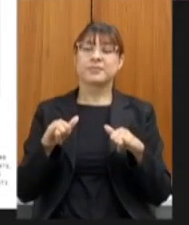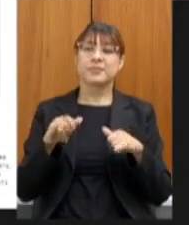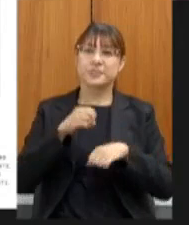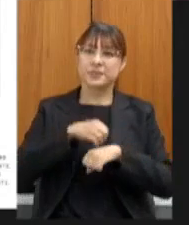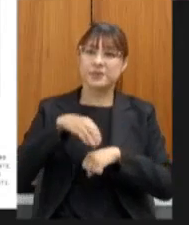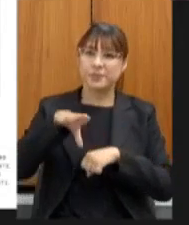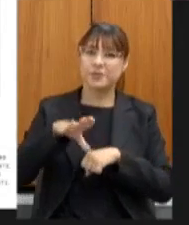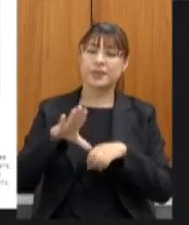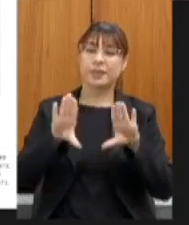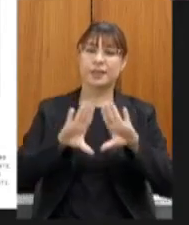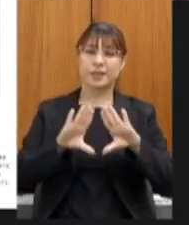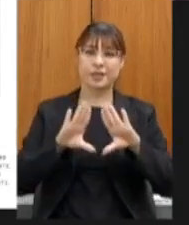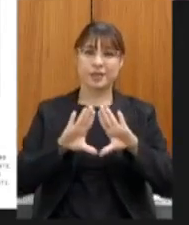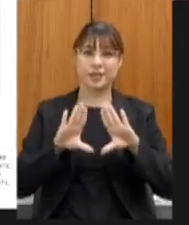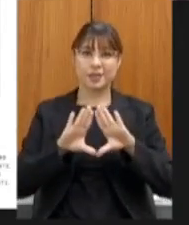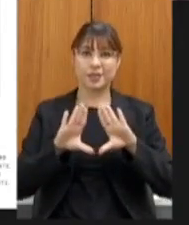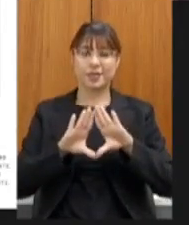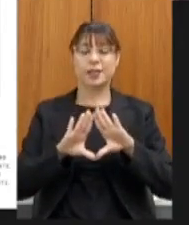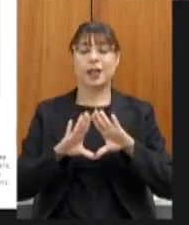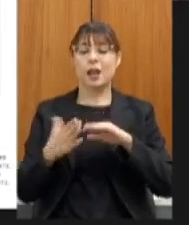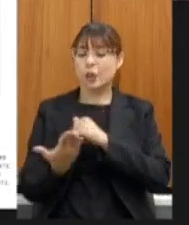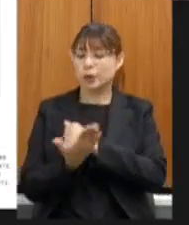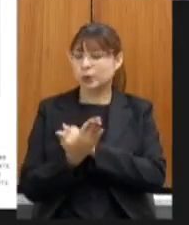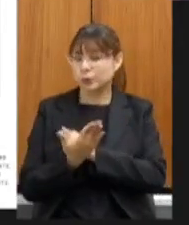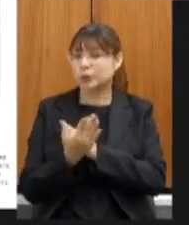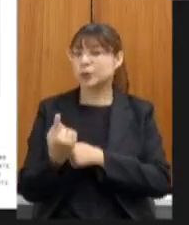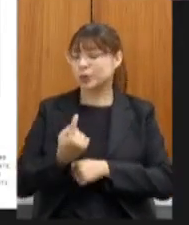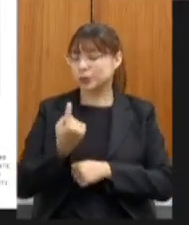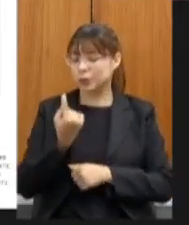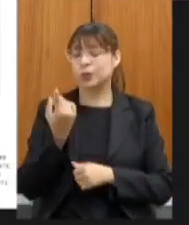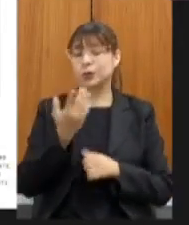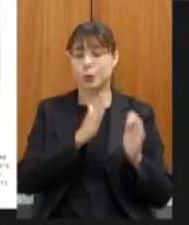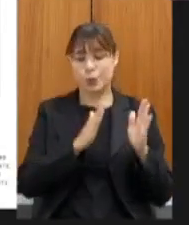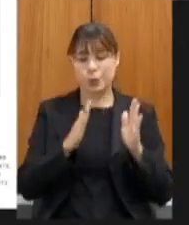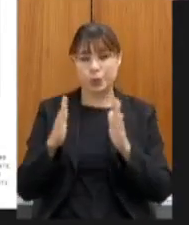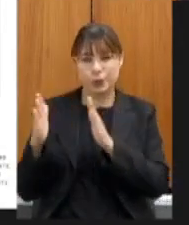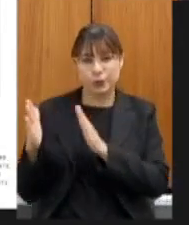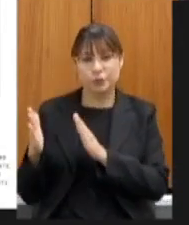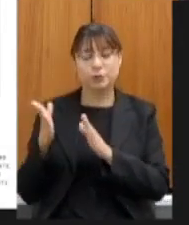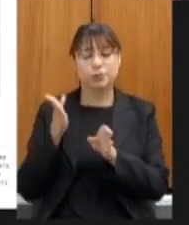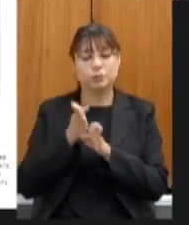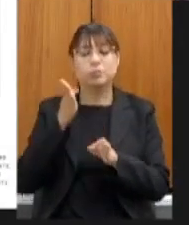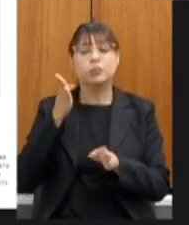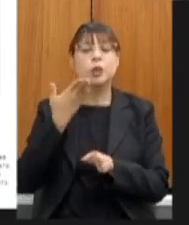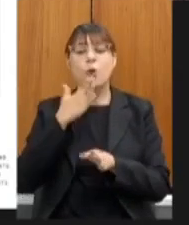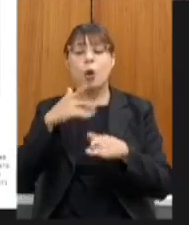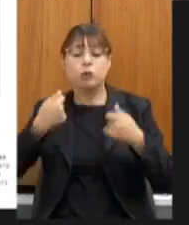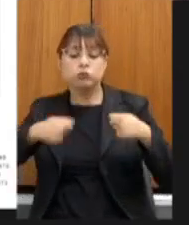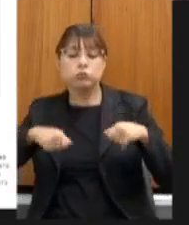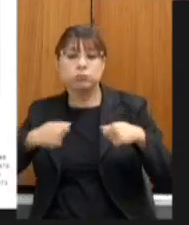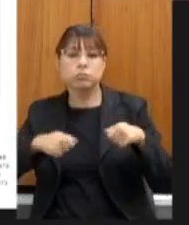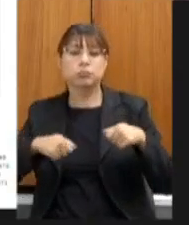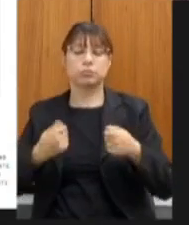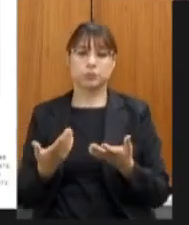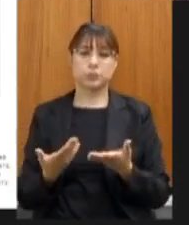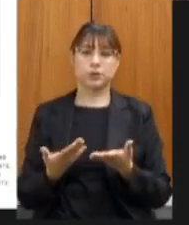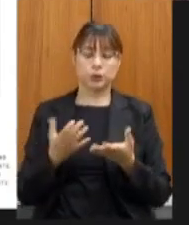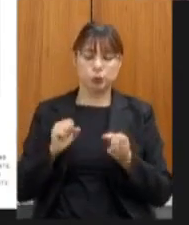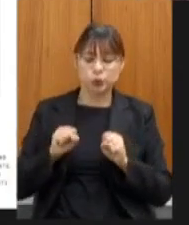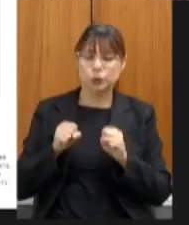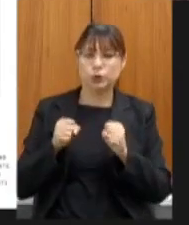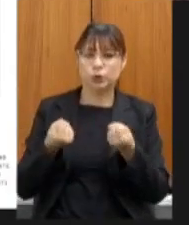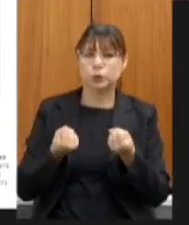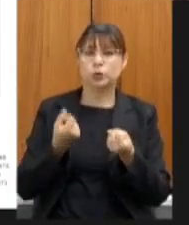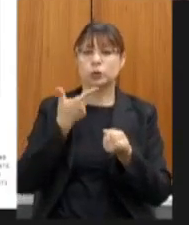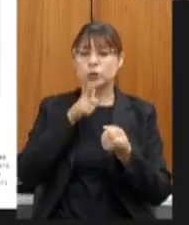com a Assembleia que sempre vem nos ajudando muito nesse processo também de identificação das necessidades de todo o esforço de